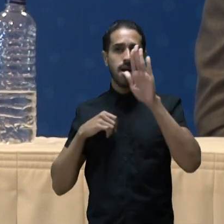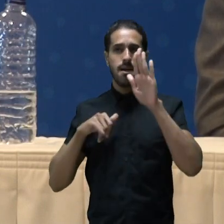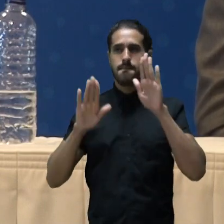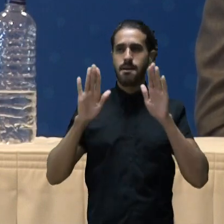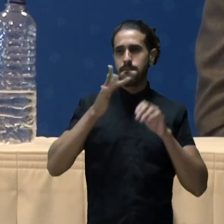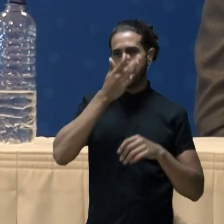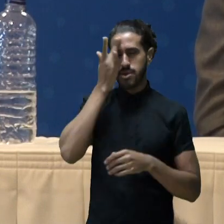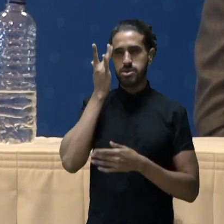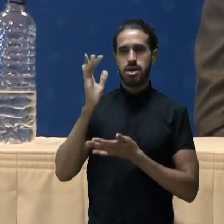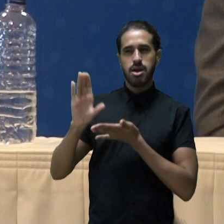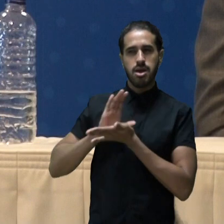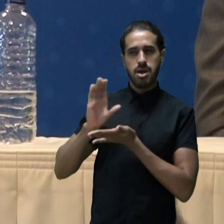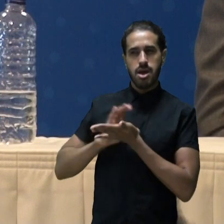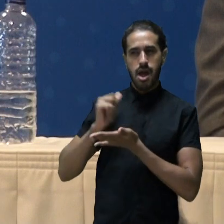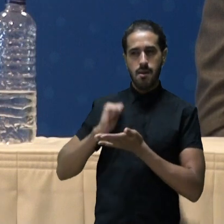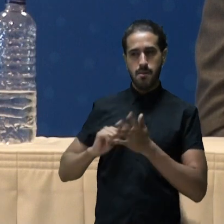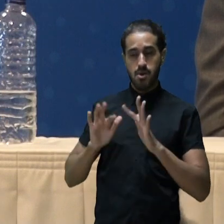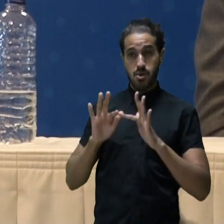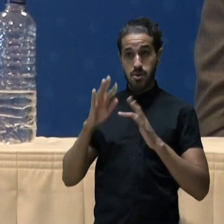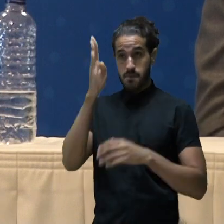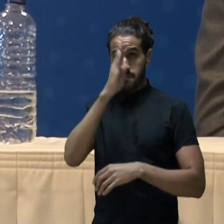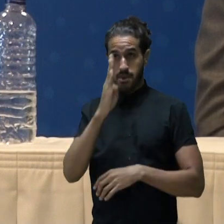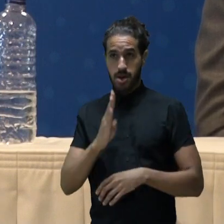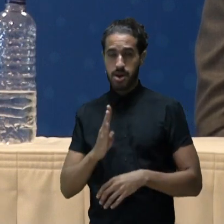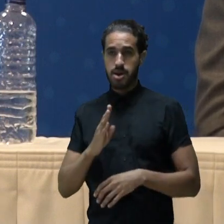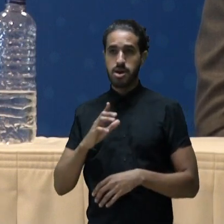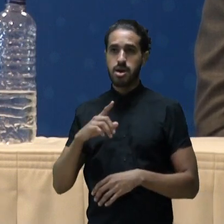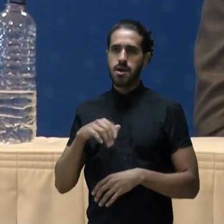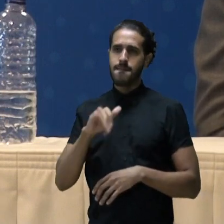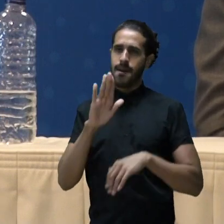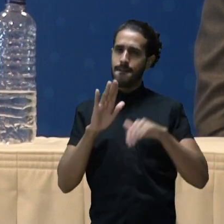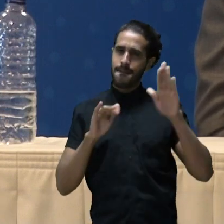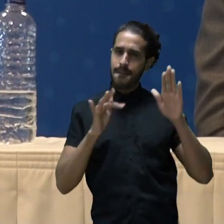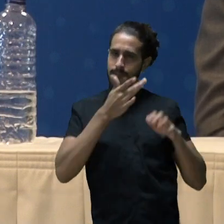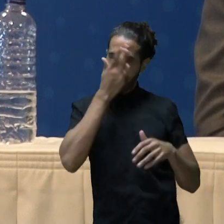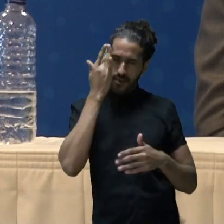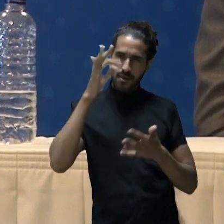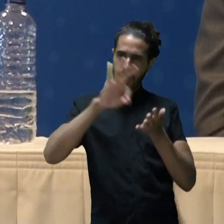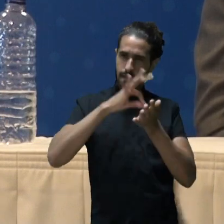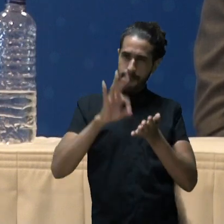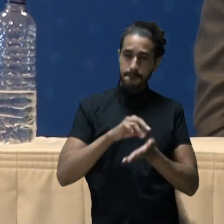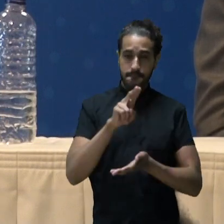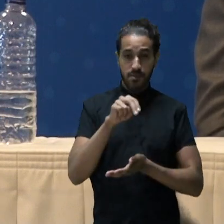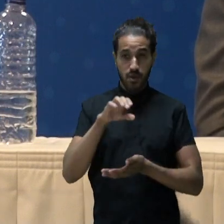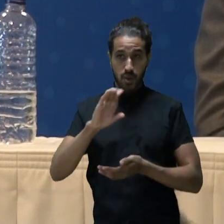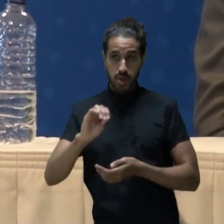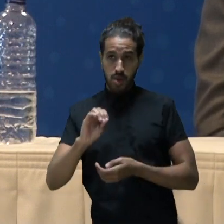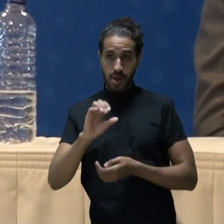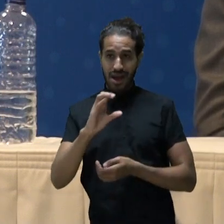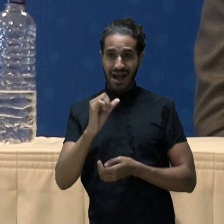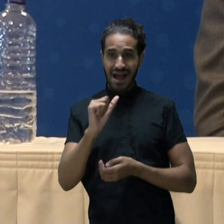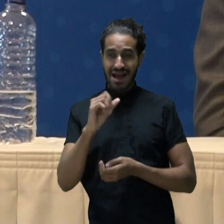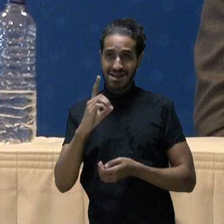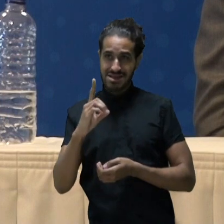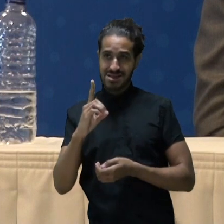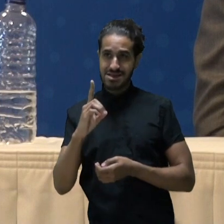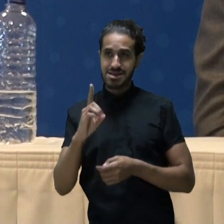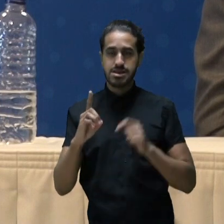pessoas recebendo o Auxílio Brasil, onde há mais gente nesse Cadastro Único, o Cade Único.